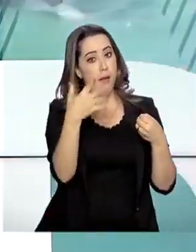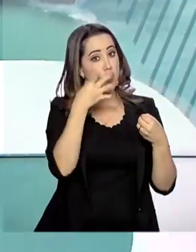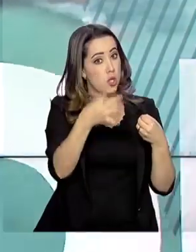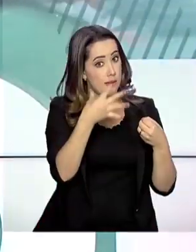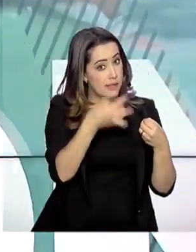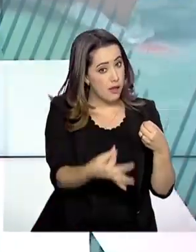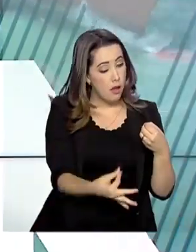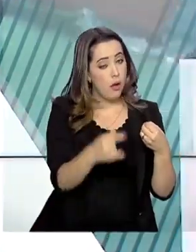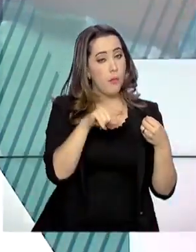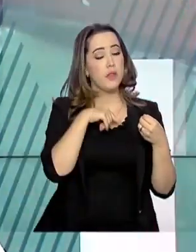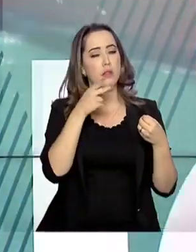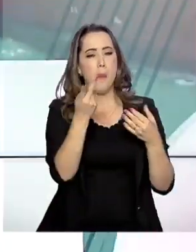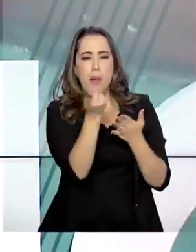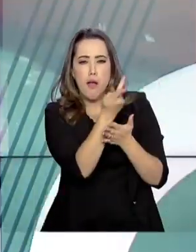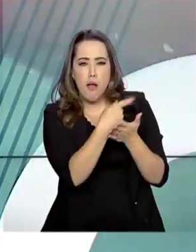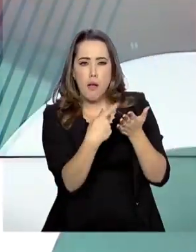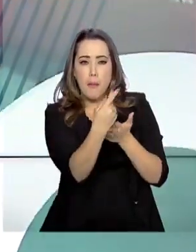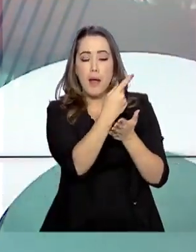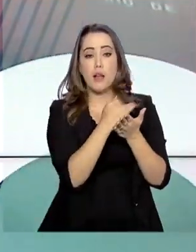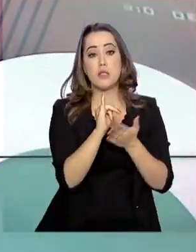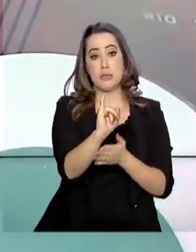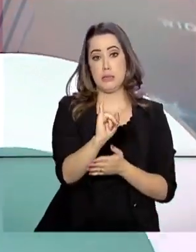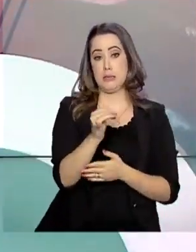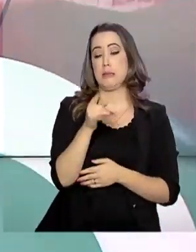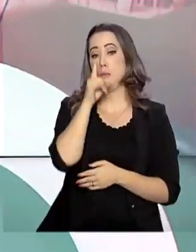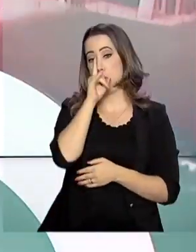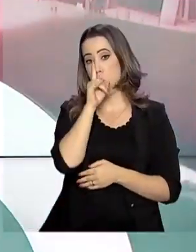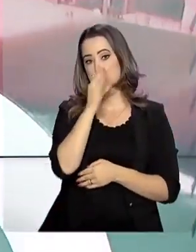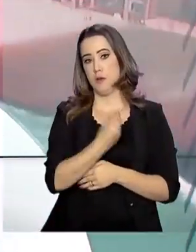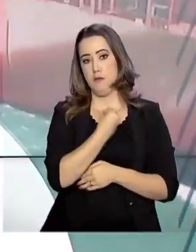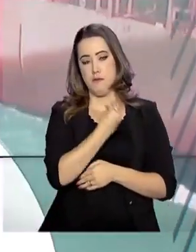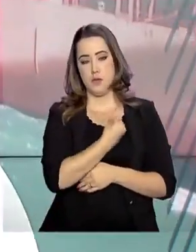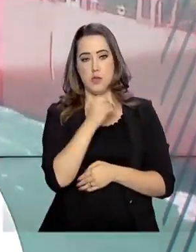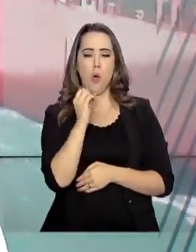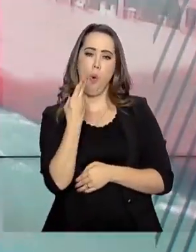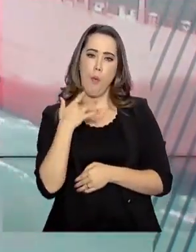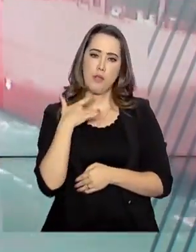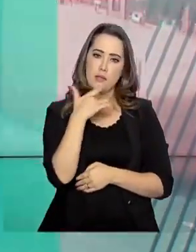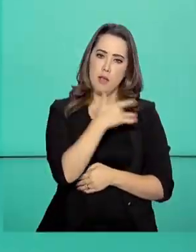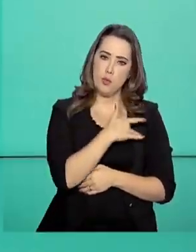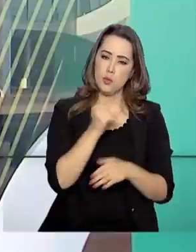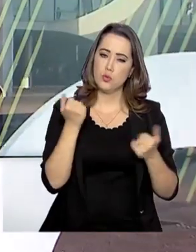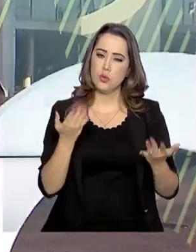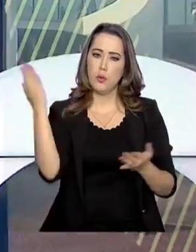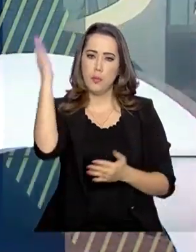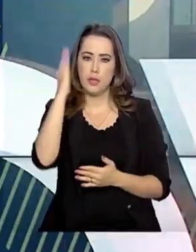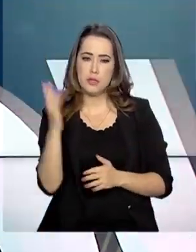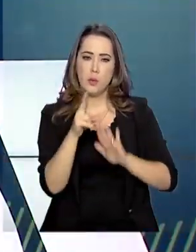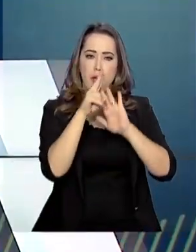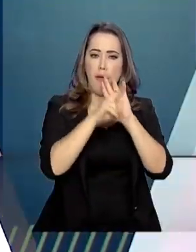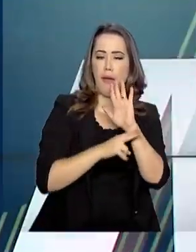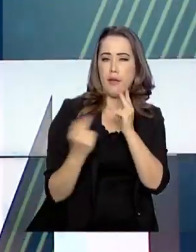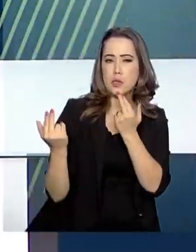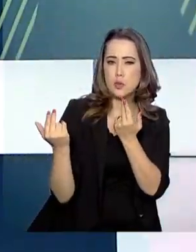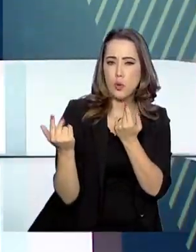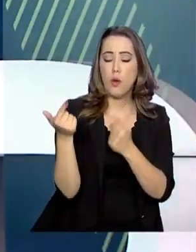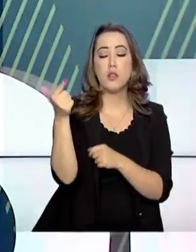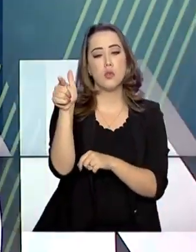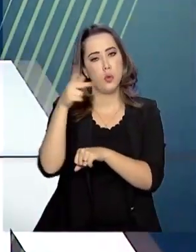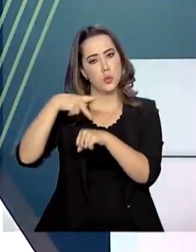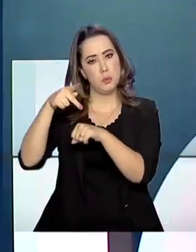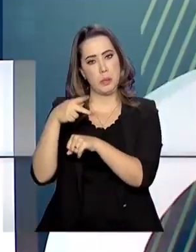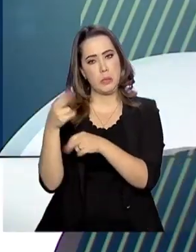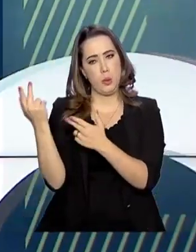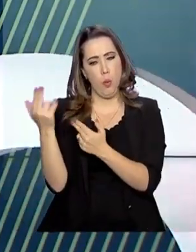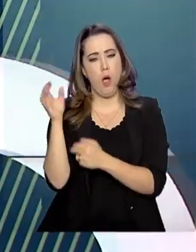que facilitam a identificação de perigos à vida e à saúde humana. Com isso, o Brasil passa a ter regras semelhantes a de países